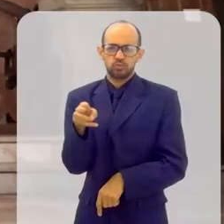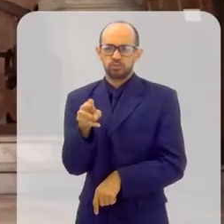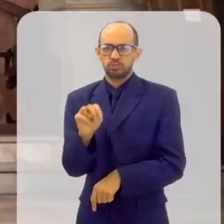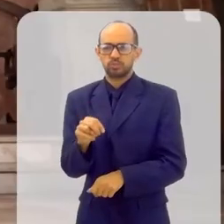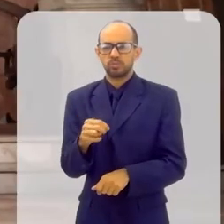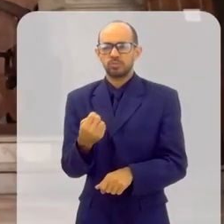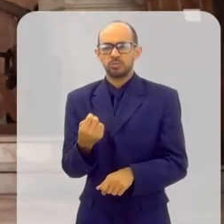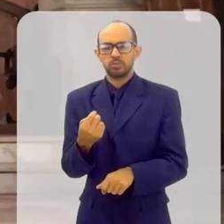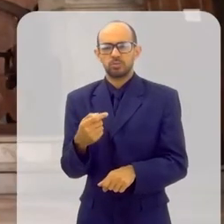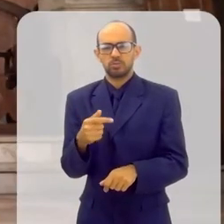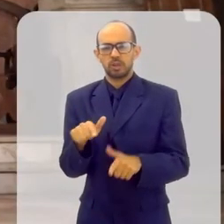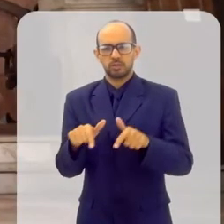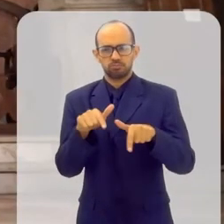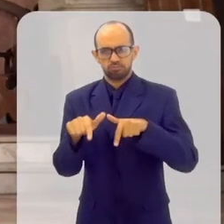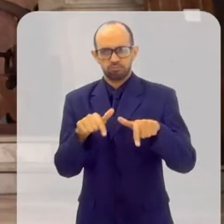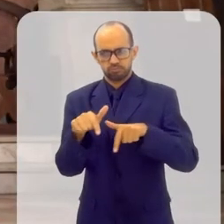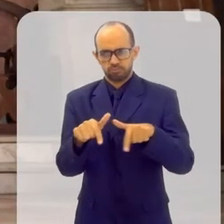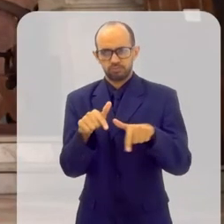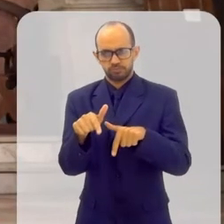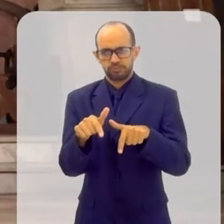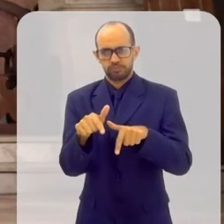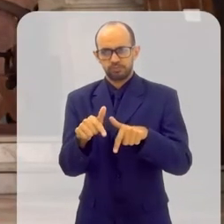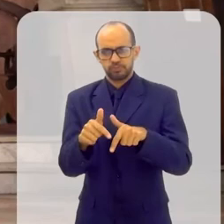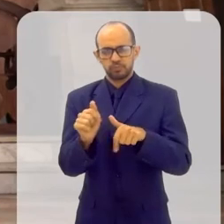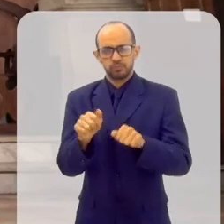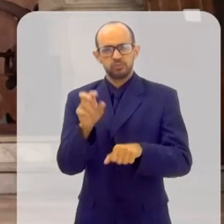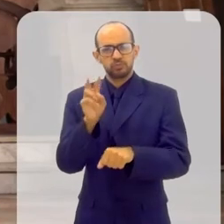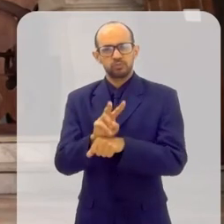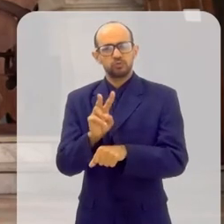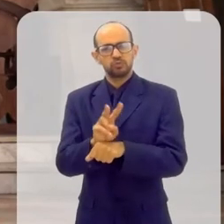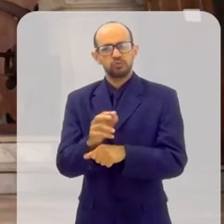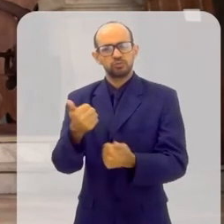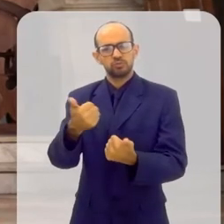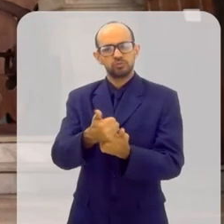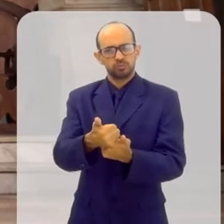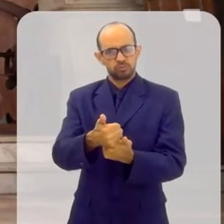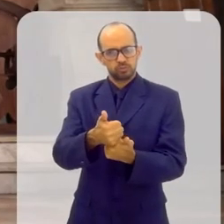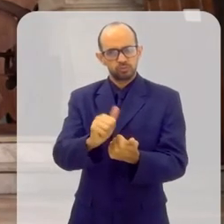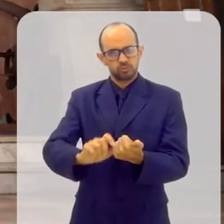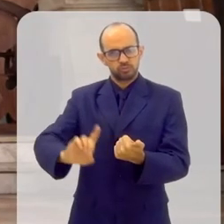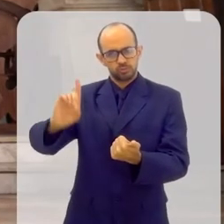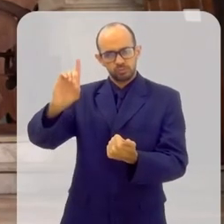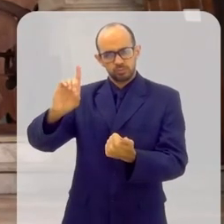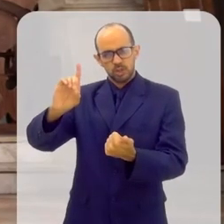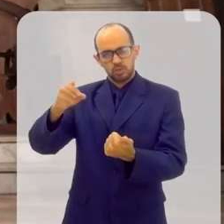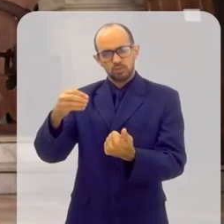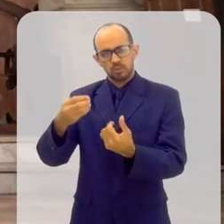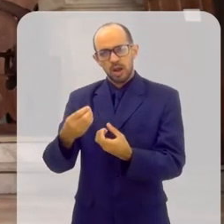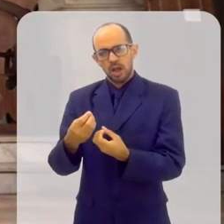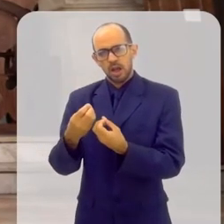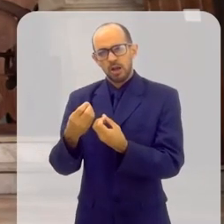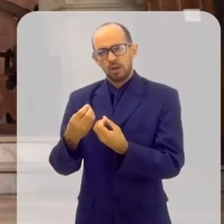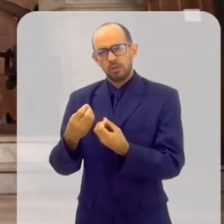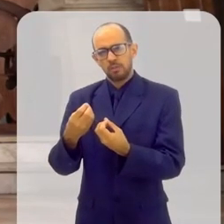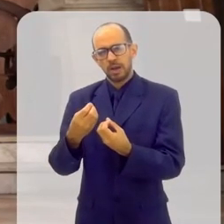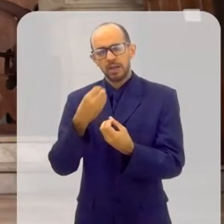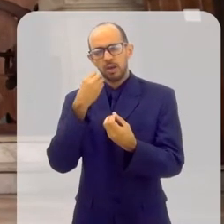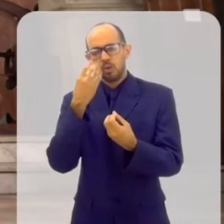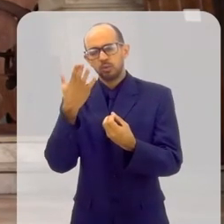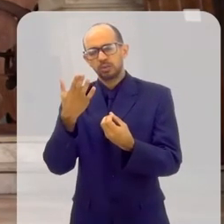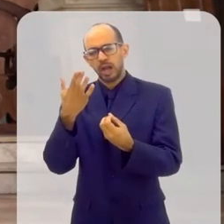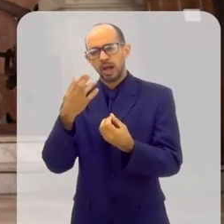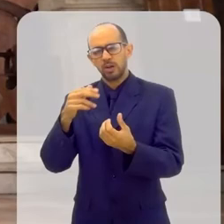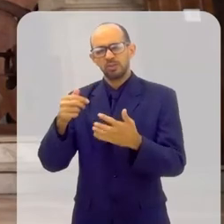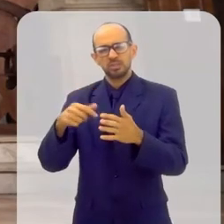atuando no lugar de Deus, para, então, colocar diante de Deus